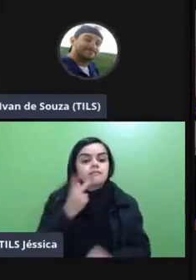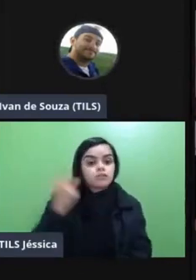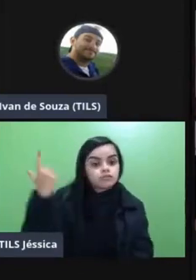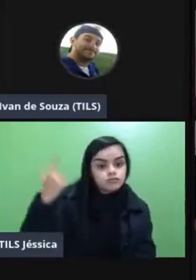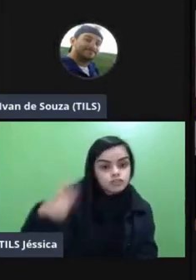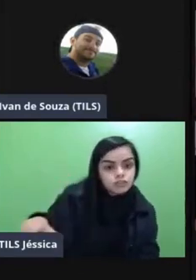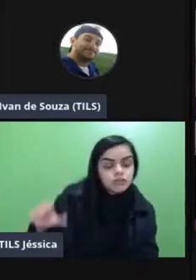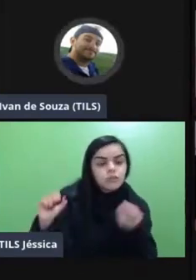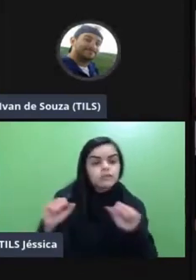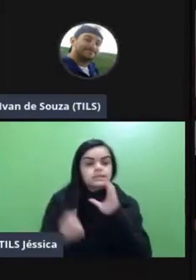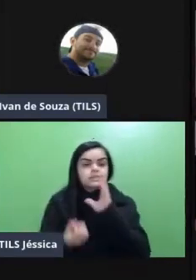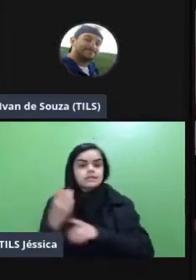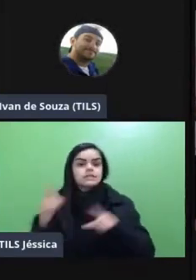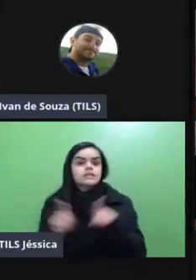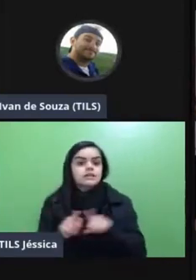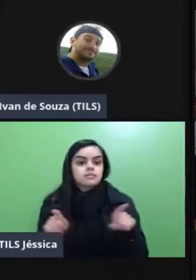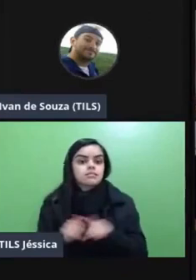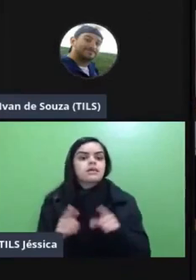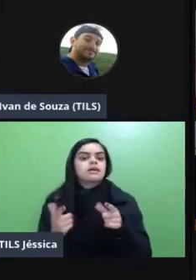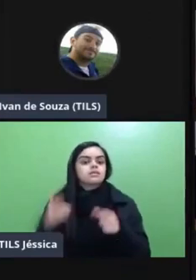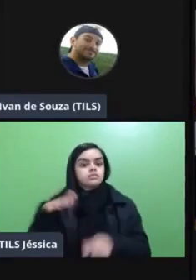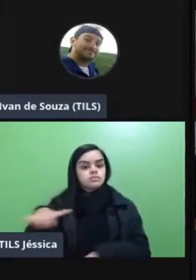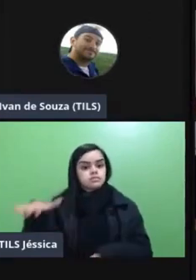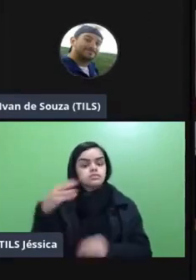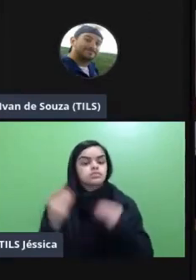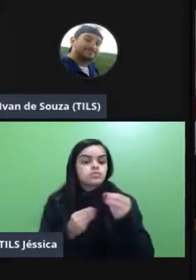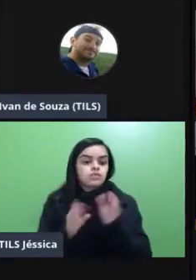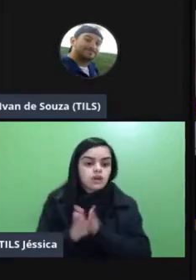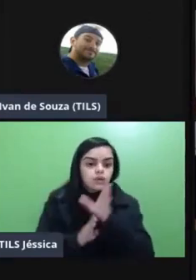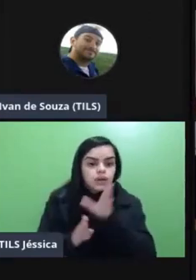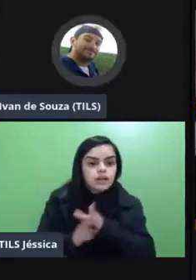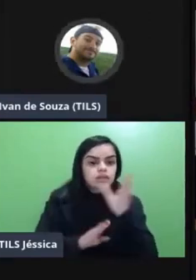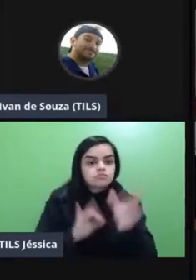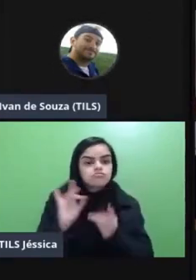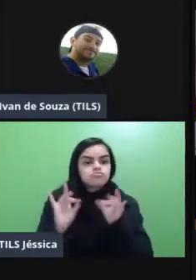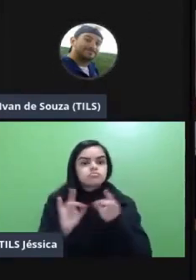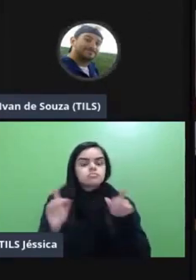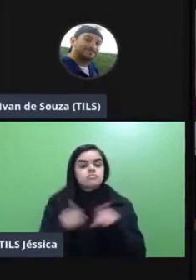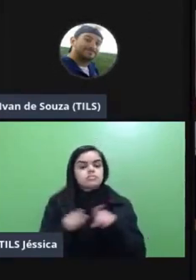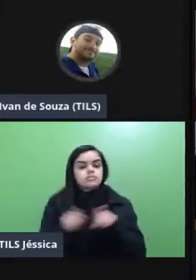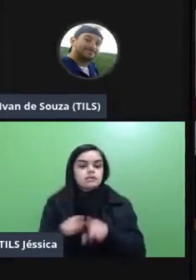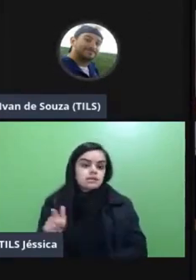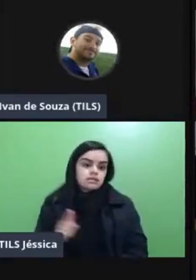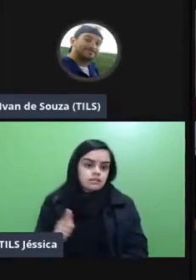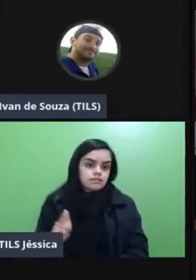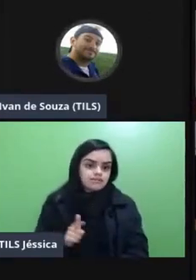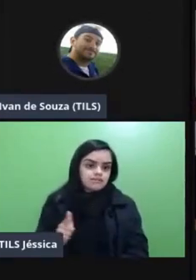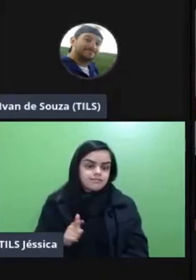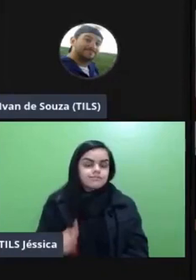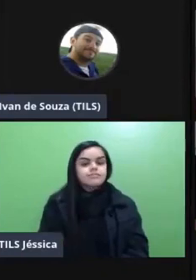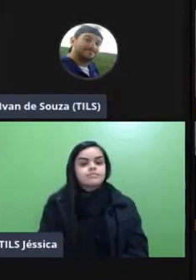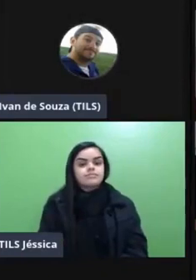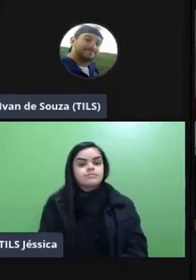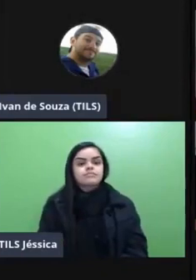posso criar também rótulos e um espaço de orientação específica que aquele modo então aí no meu caso eu